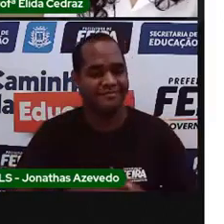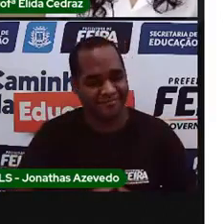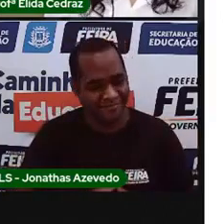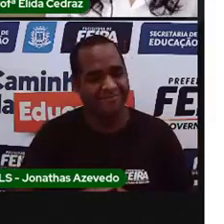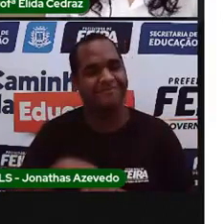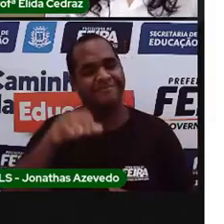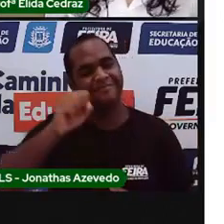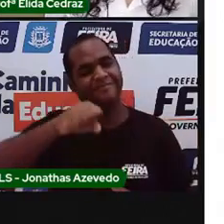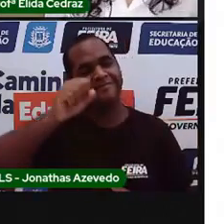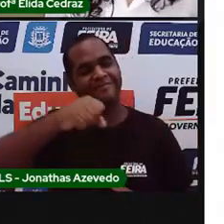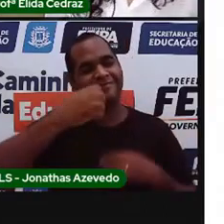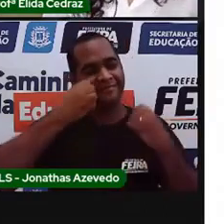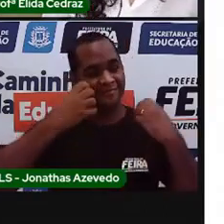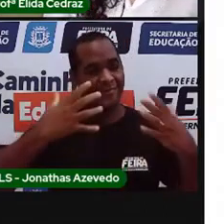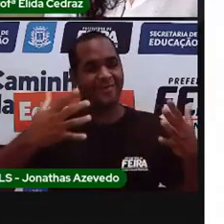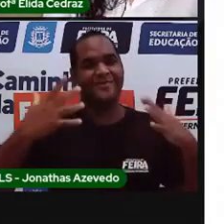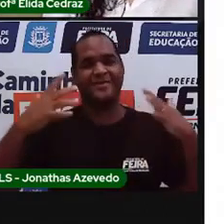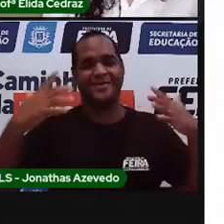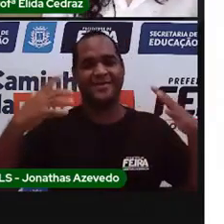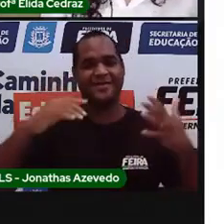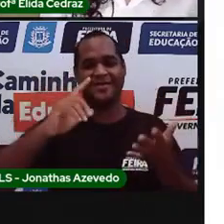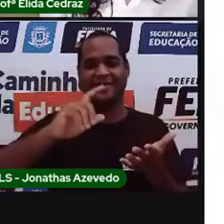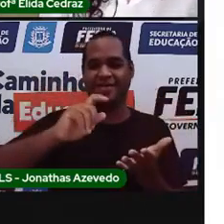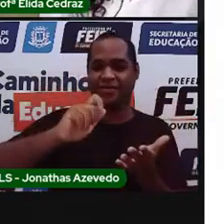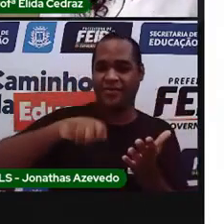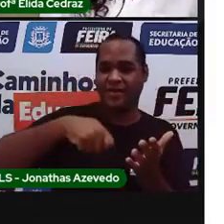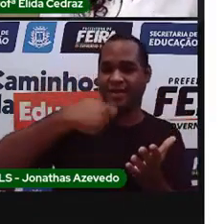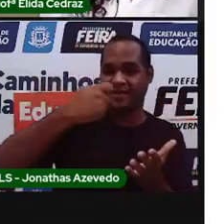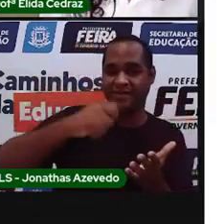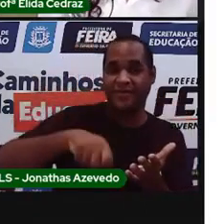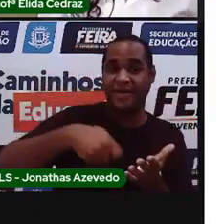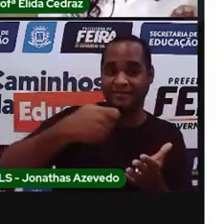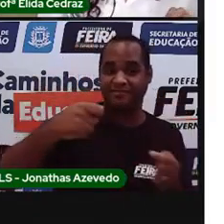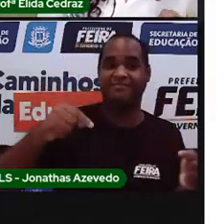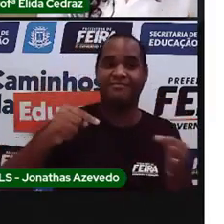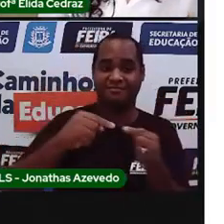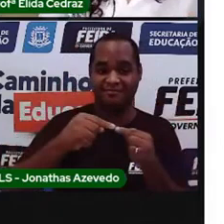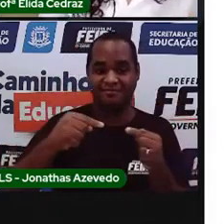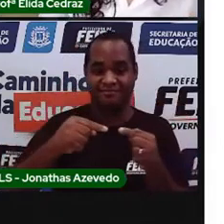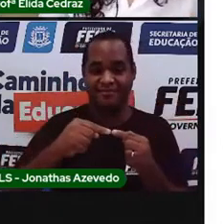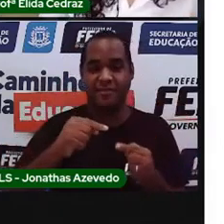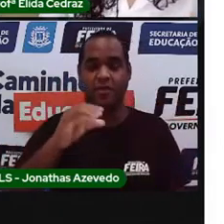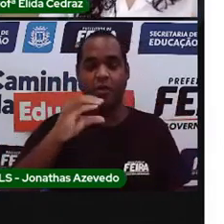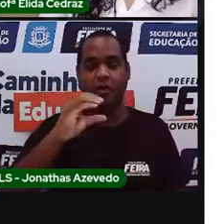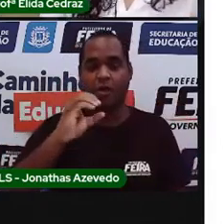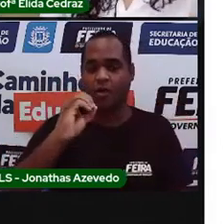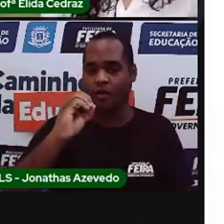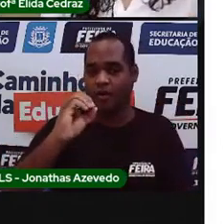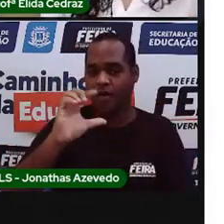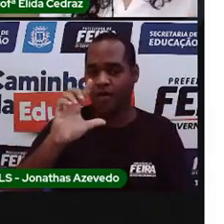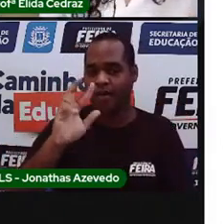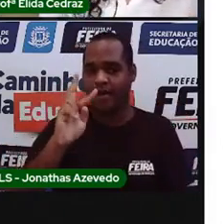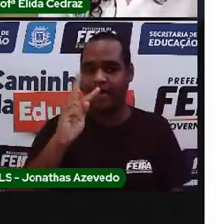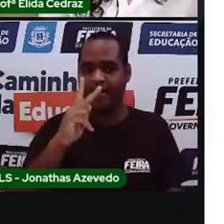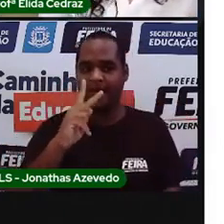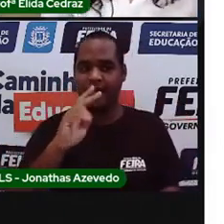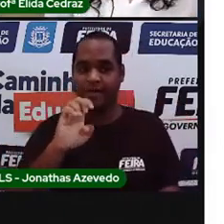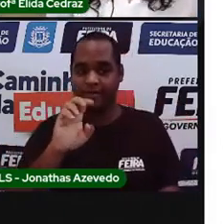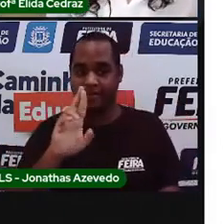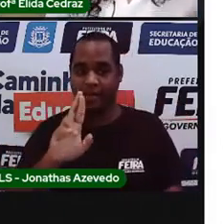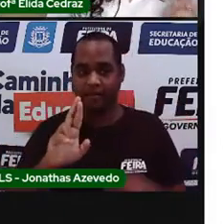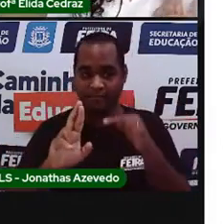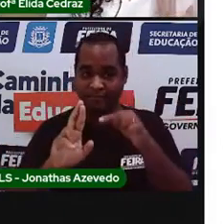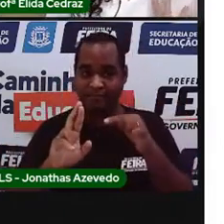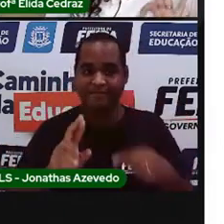Isso. Muito bem. Foi a colher. Olha como escreve colher. Viu?